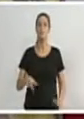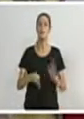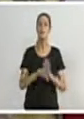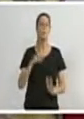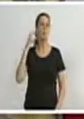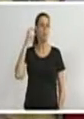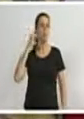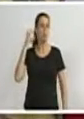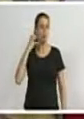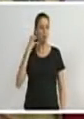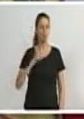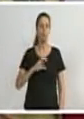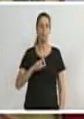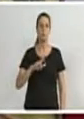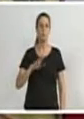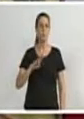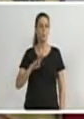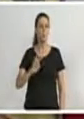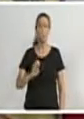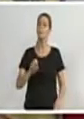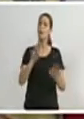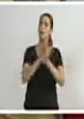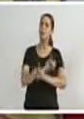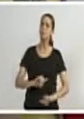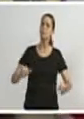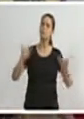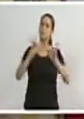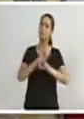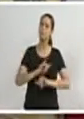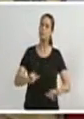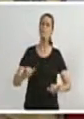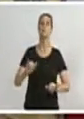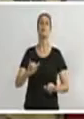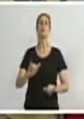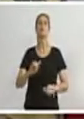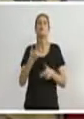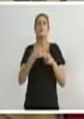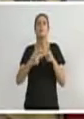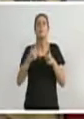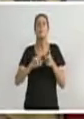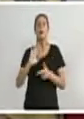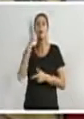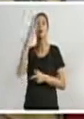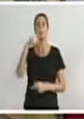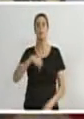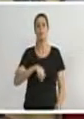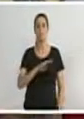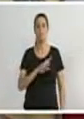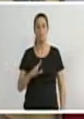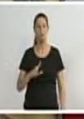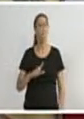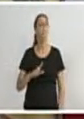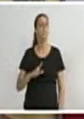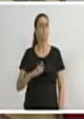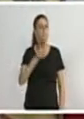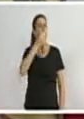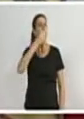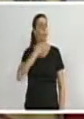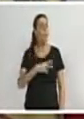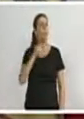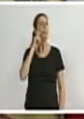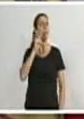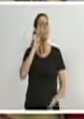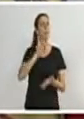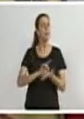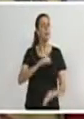que sempre vem divulgando os problemas da nossa cidade. Como é muito bom a gente ver pessoas que